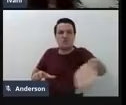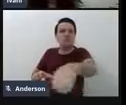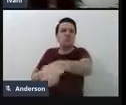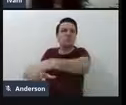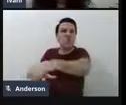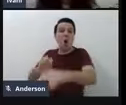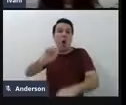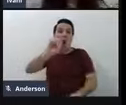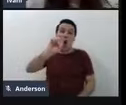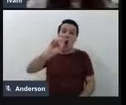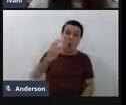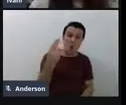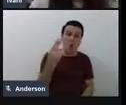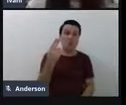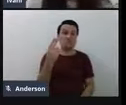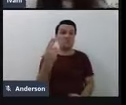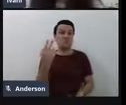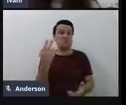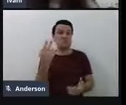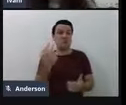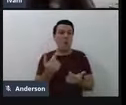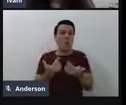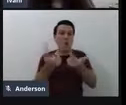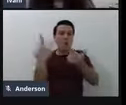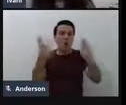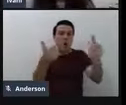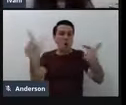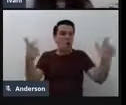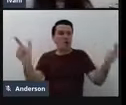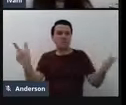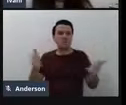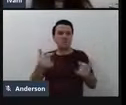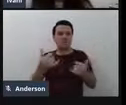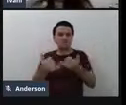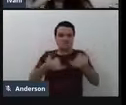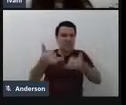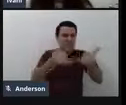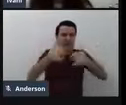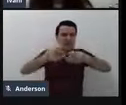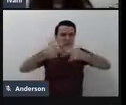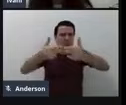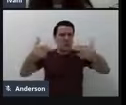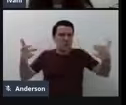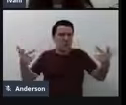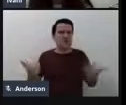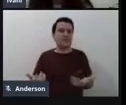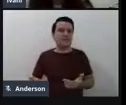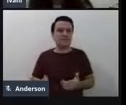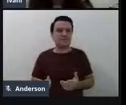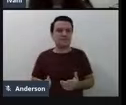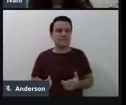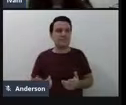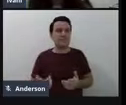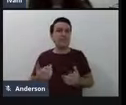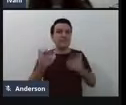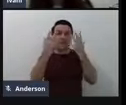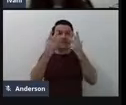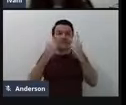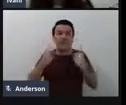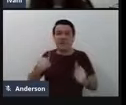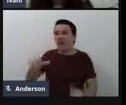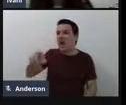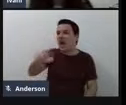acionar outros dispositivos, a exemplo, um brinquedo, né. E aí, as crianças foram dando